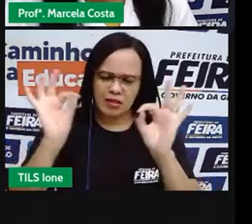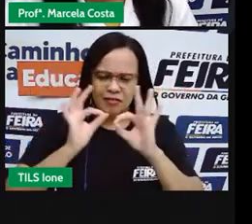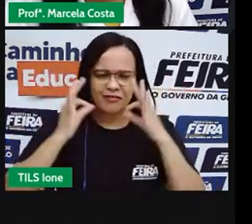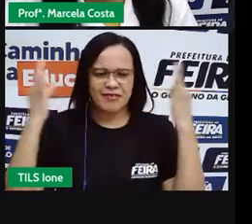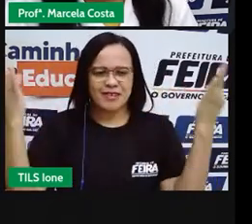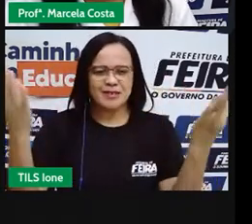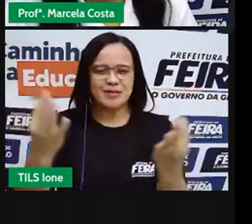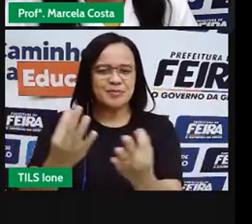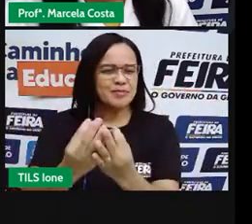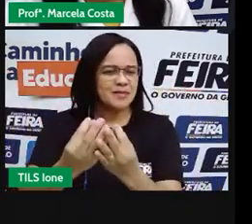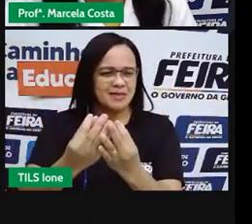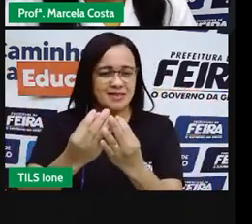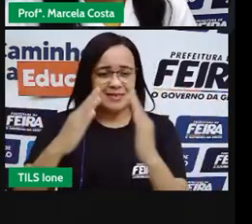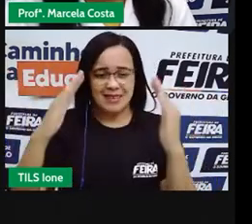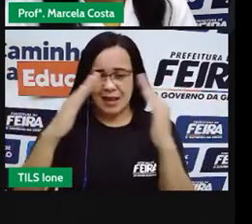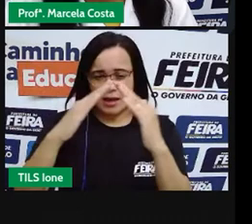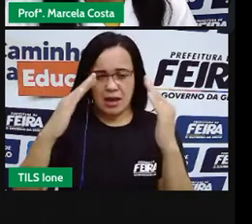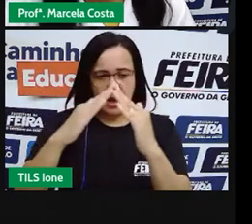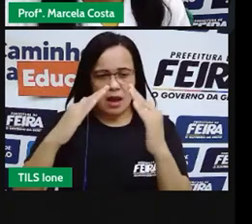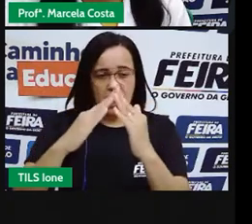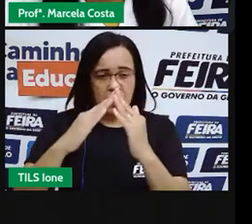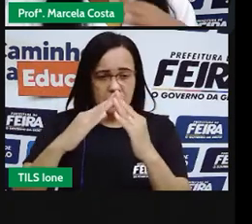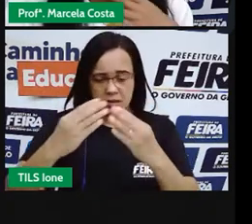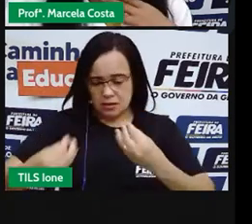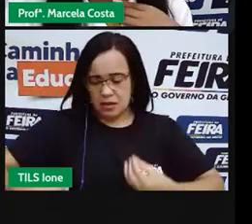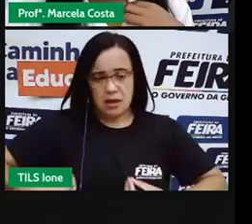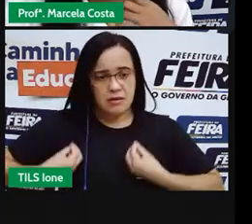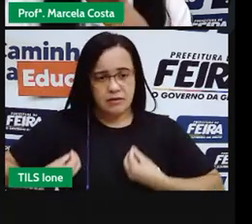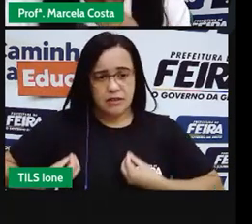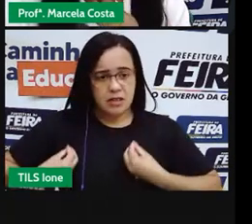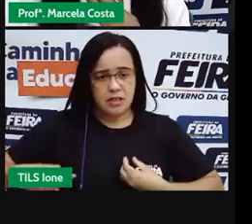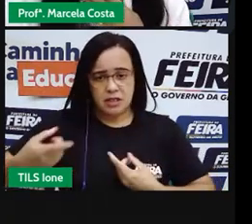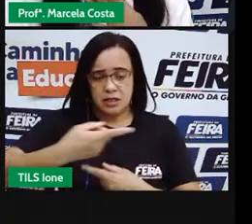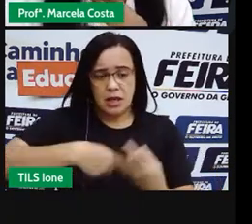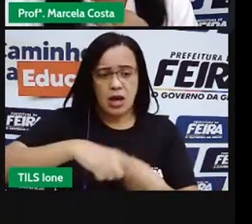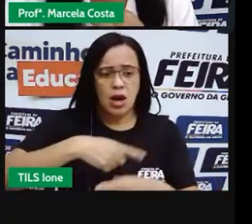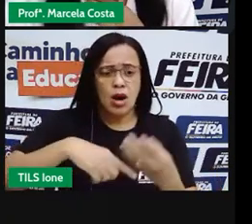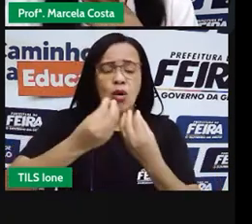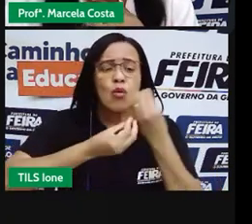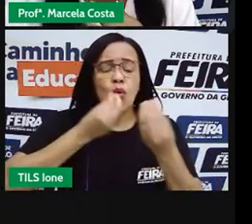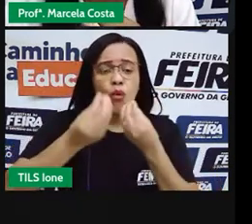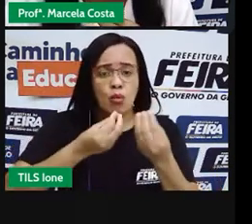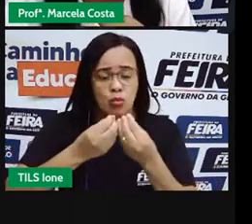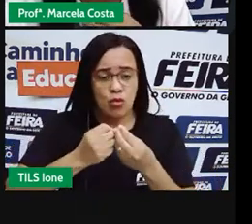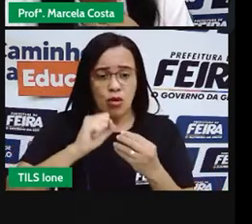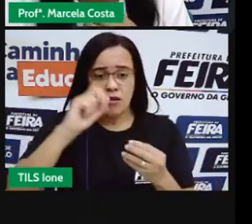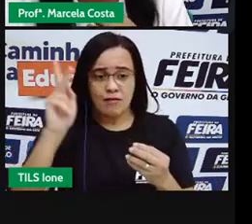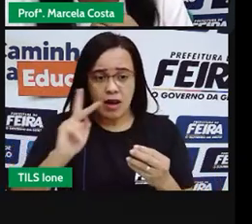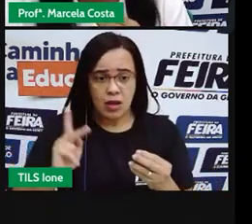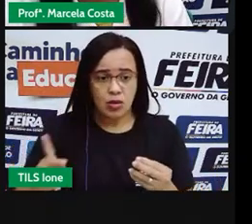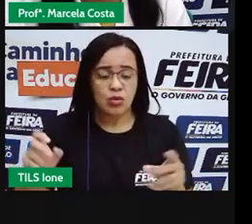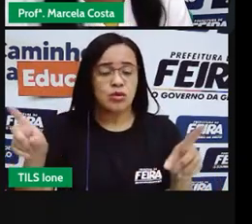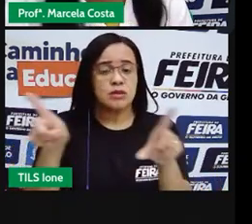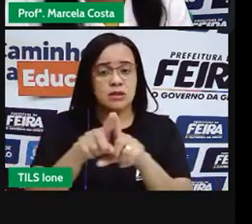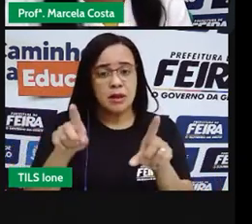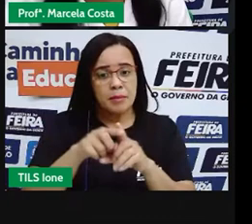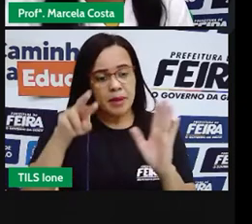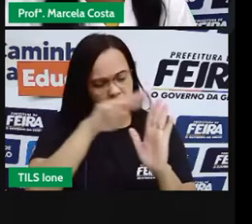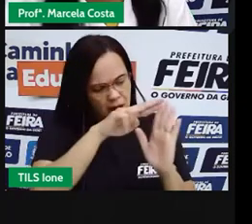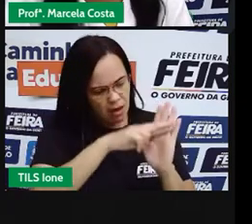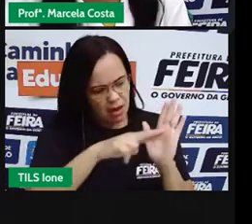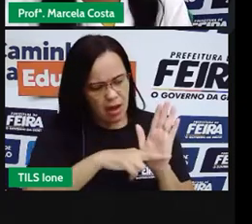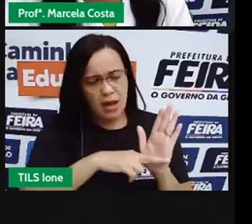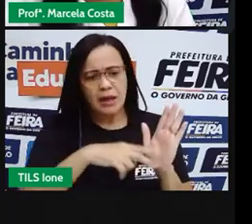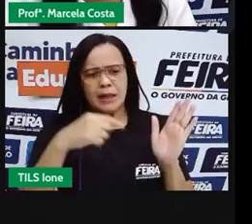regra de como existe para a criança que fala sobre valores e princípios que são muito importantes